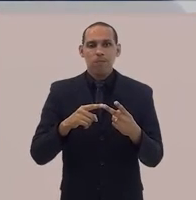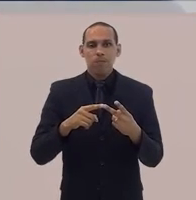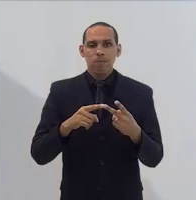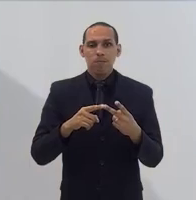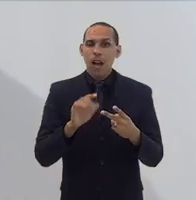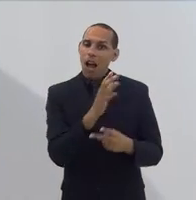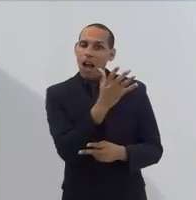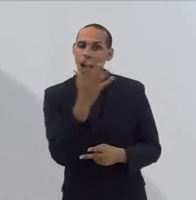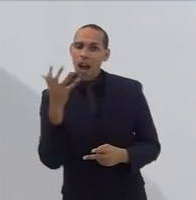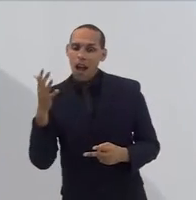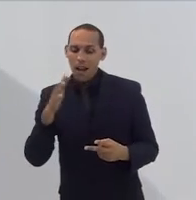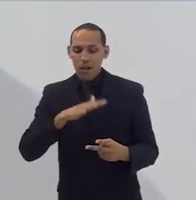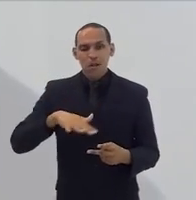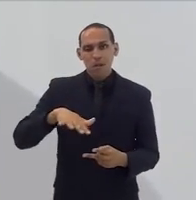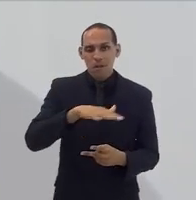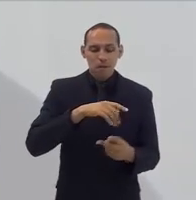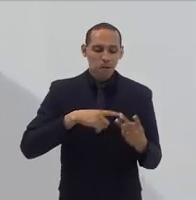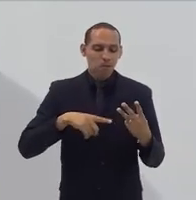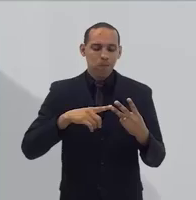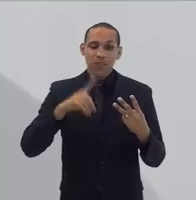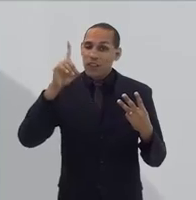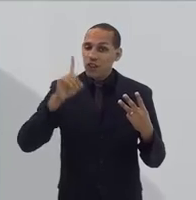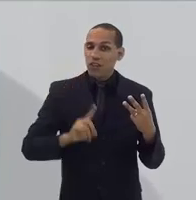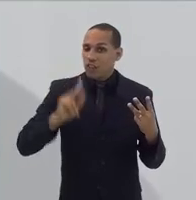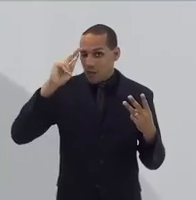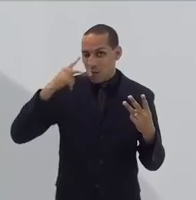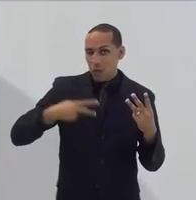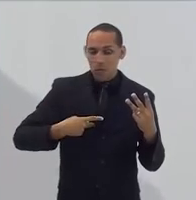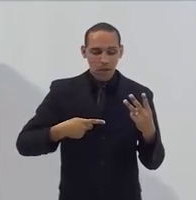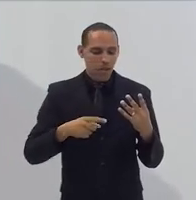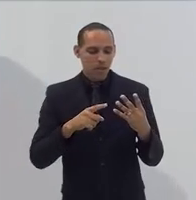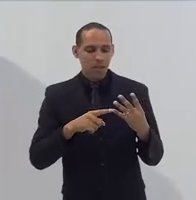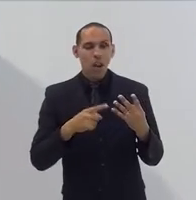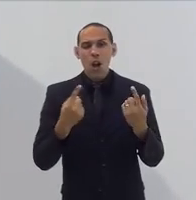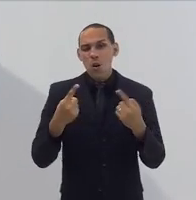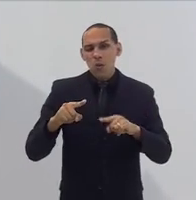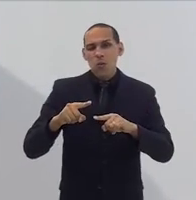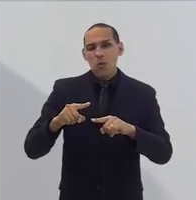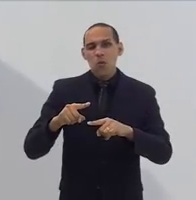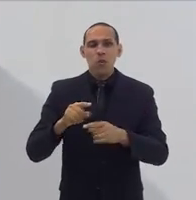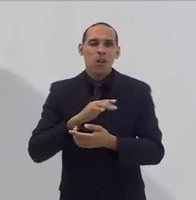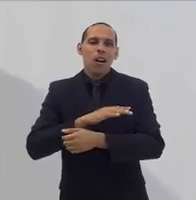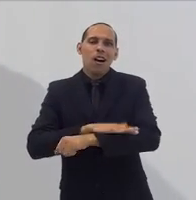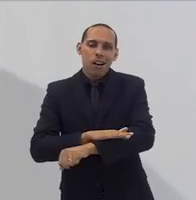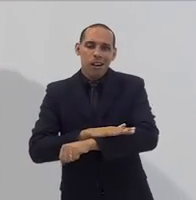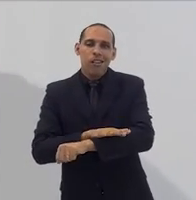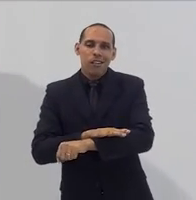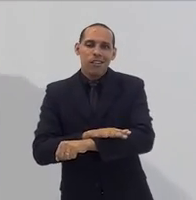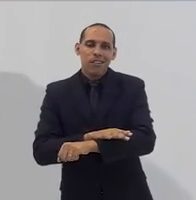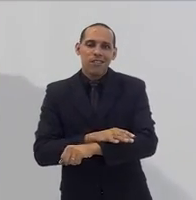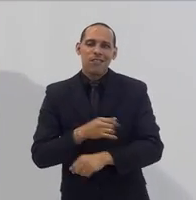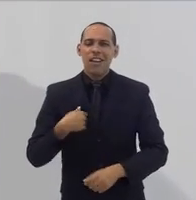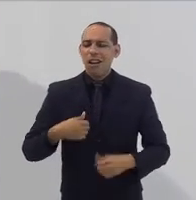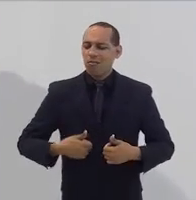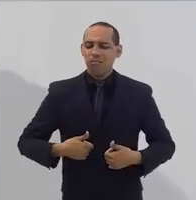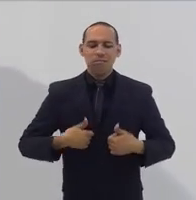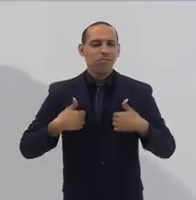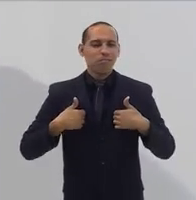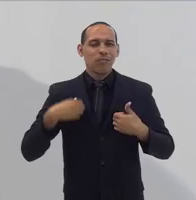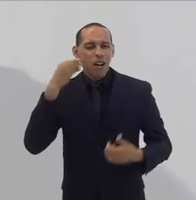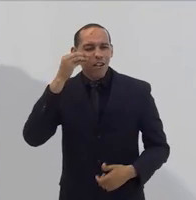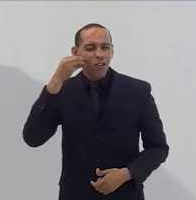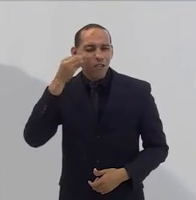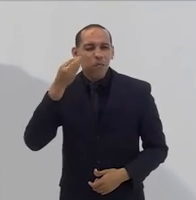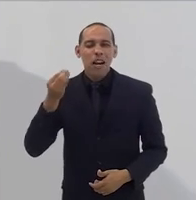causa ambiental, direitos humanos e luta antirracista. Eu tenho muito orgulho da experiência lá em Niterói,